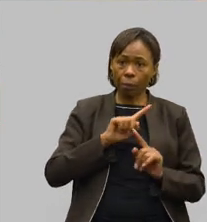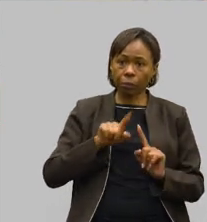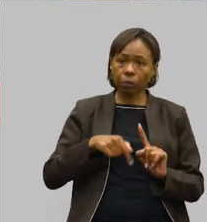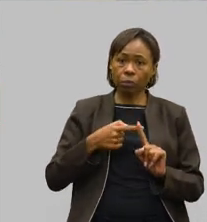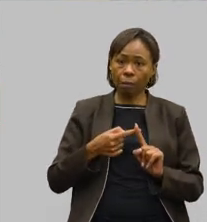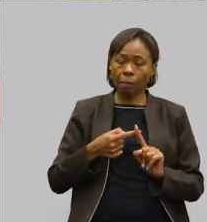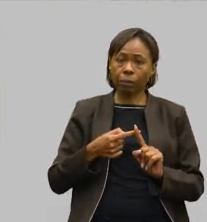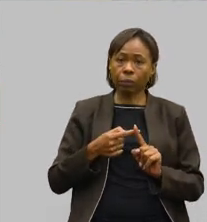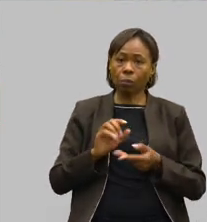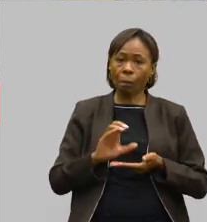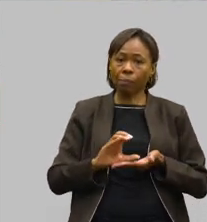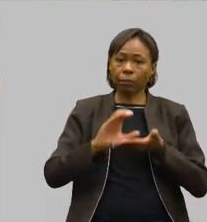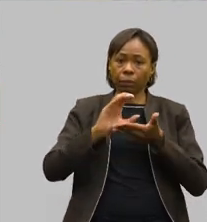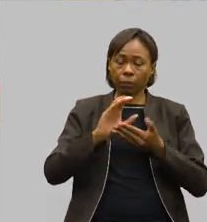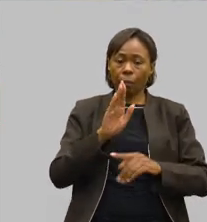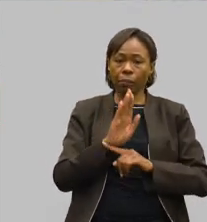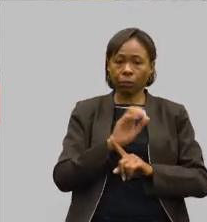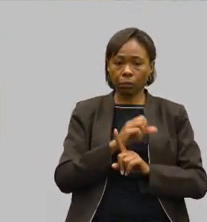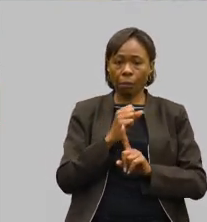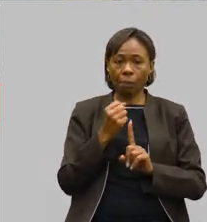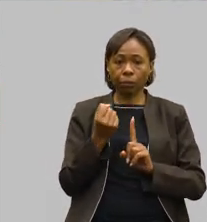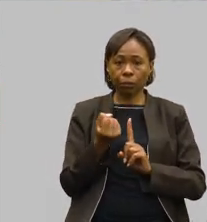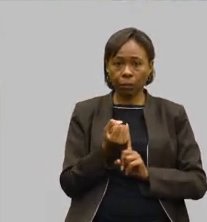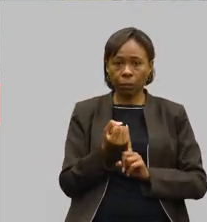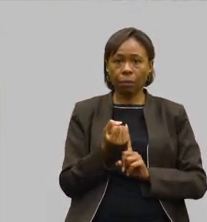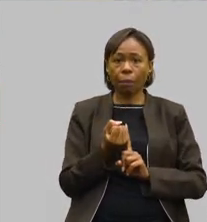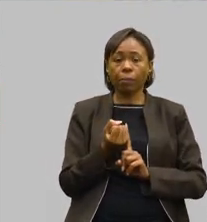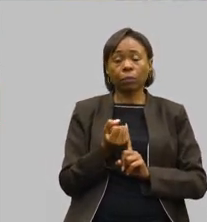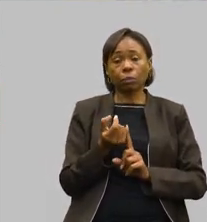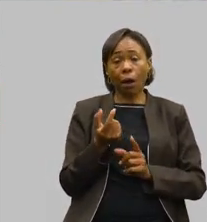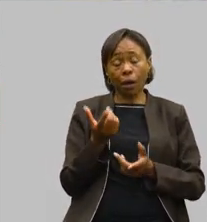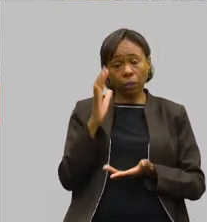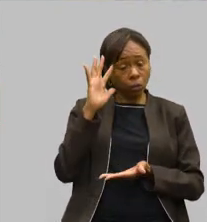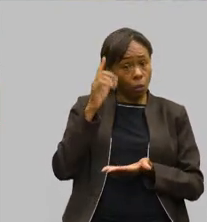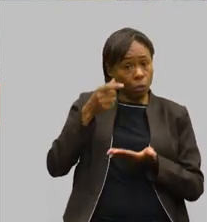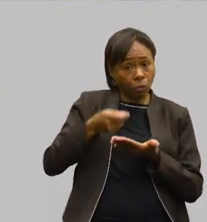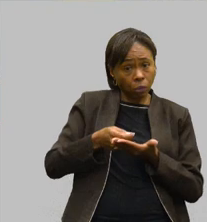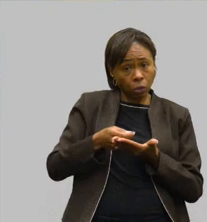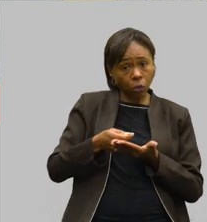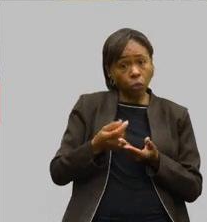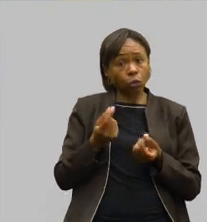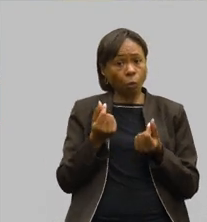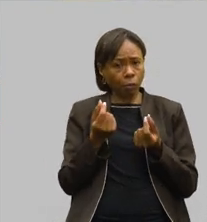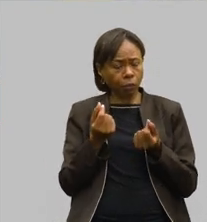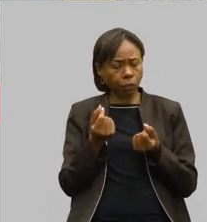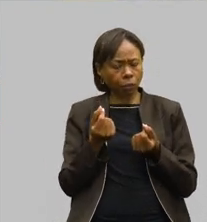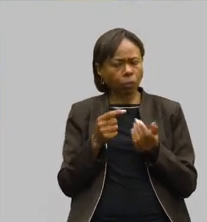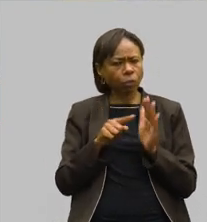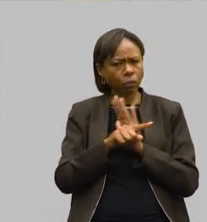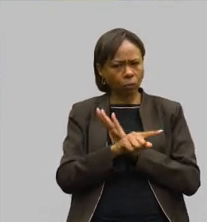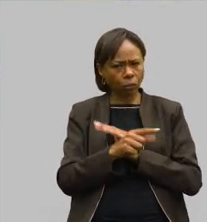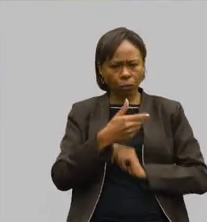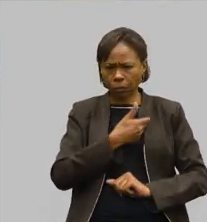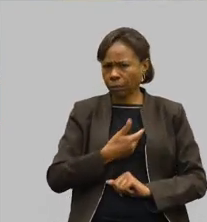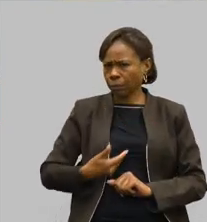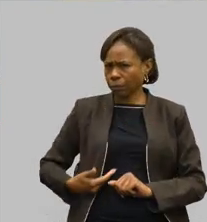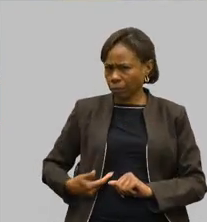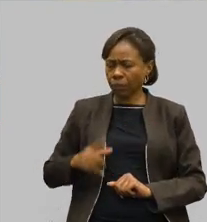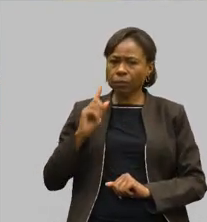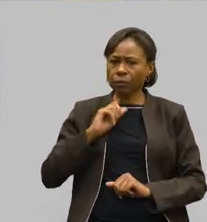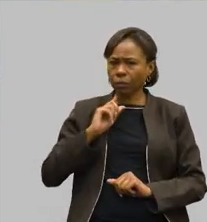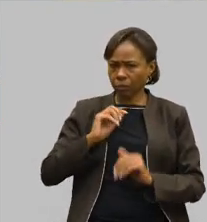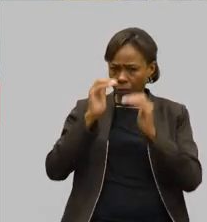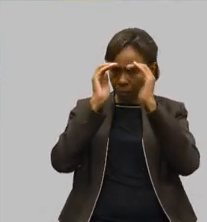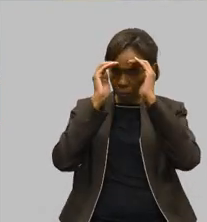Social para deliberar sobre a aplicação dos valores. A pergunta, está garantido no governo de Minas Gerais o cumprimento da lei